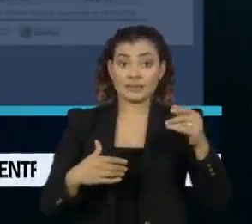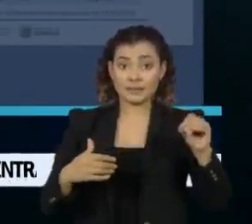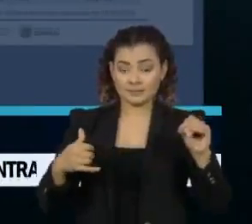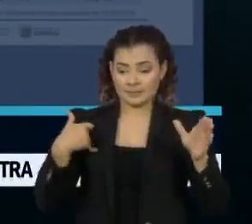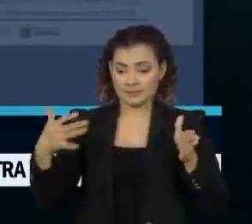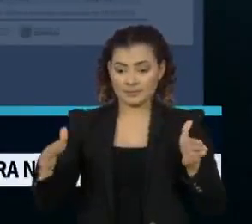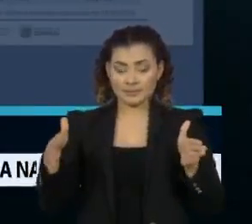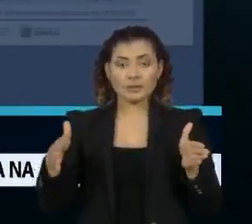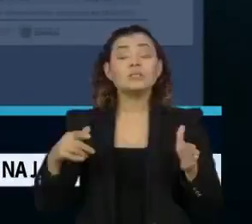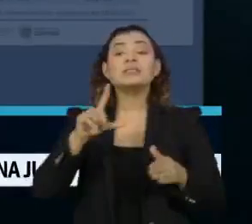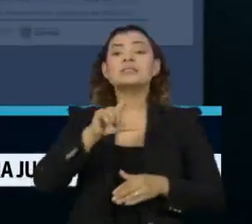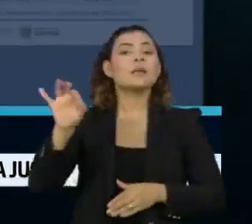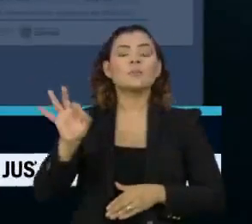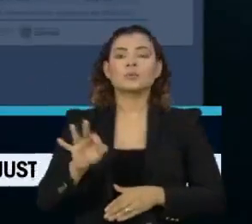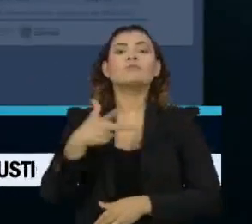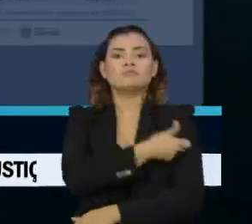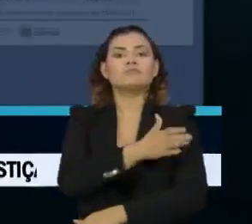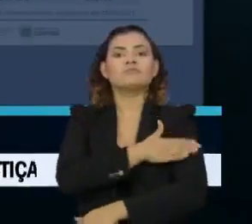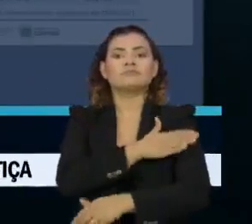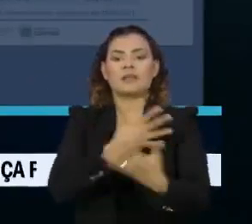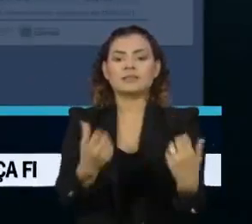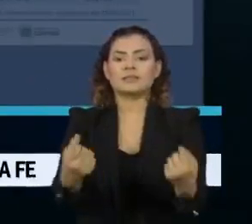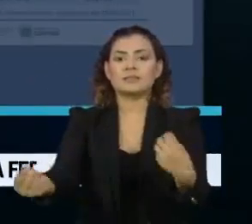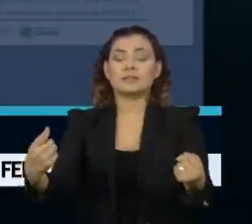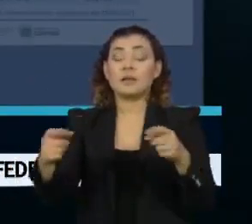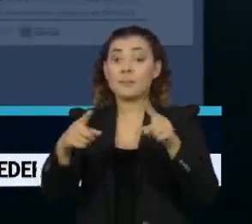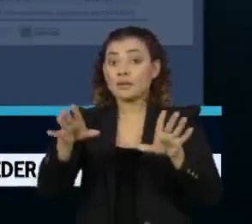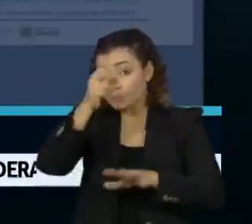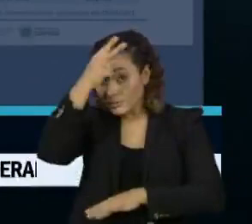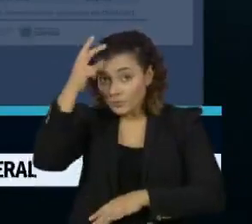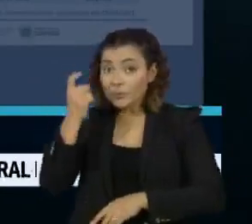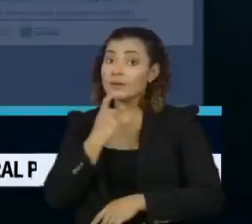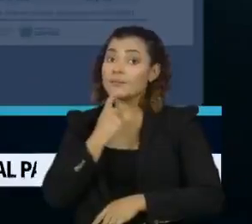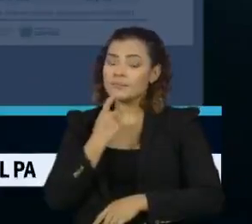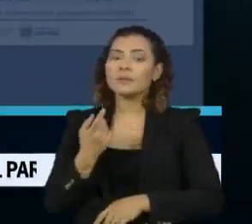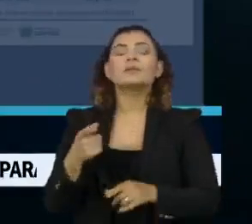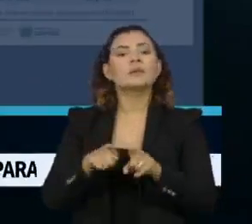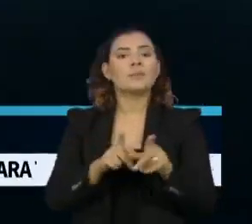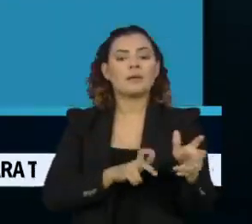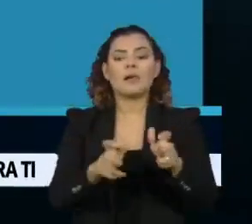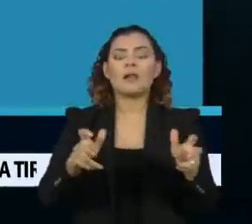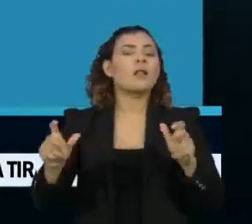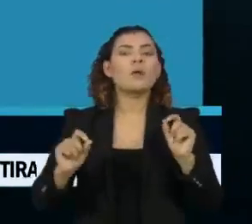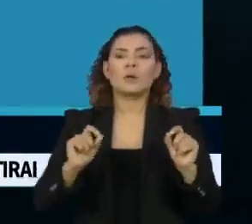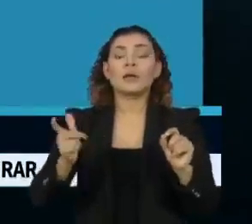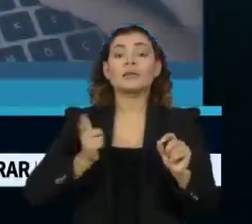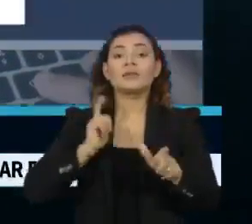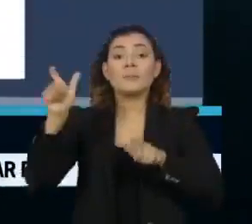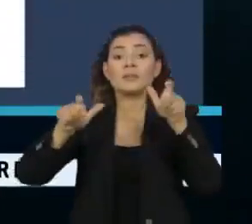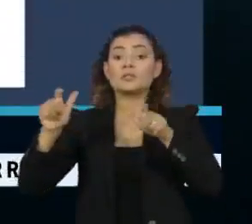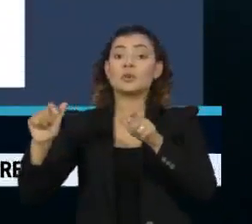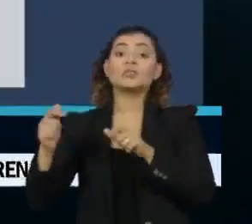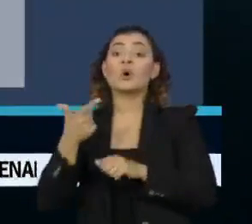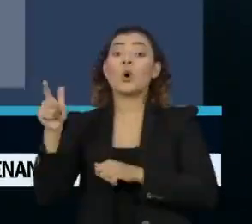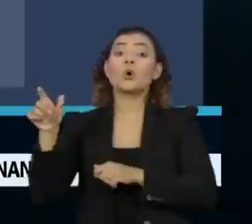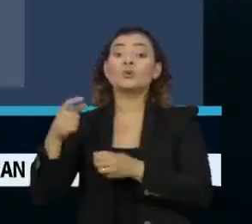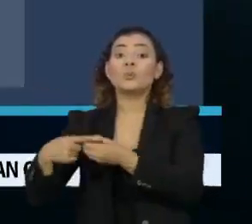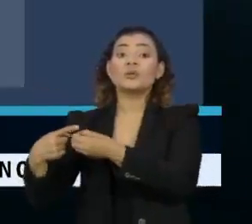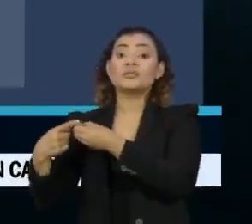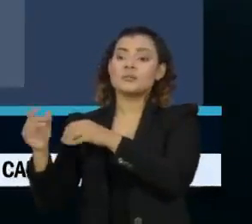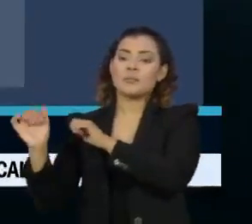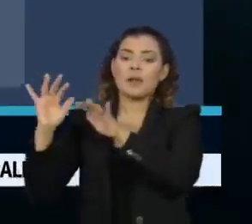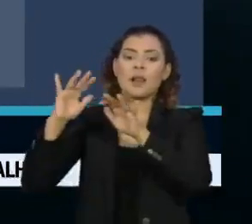teve mais de 100% de adesão. Segundo a Prefeitura de Campinas, essa cobertura mostra que houve vinda de pessoas de outros